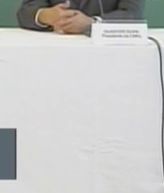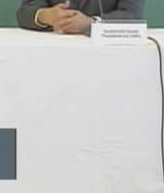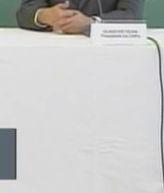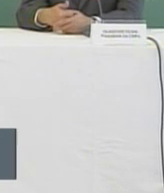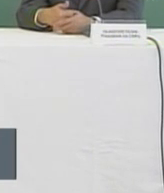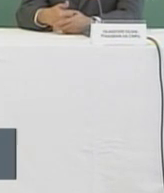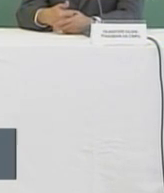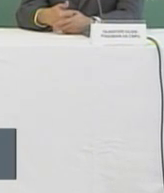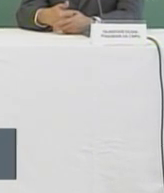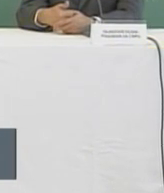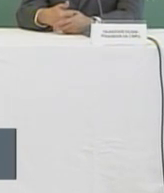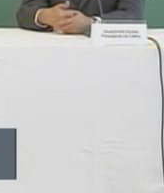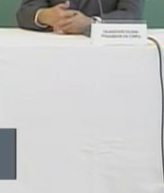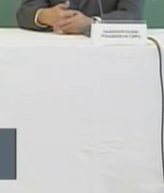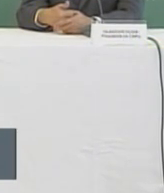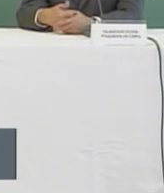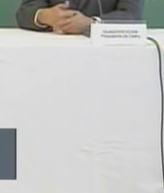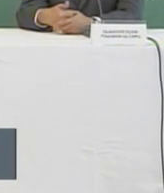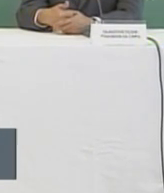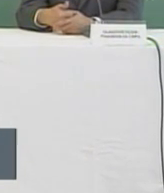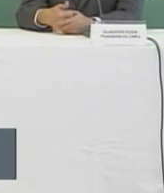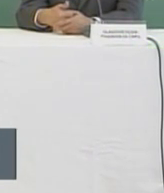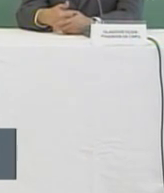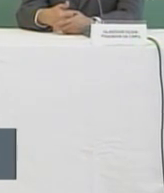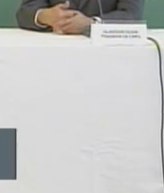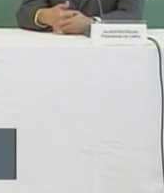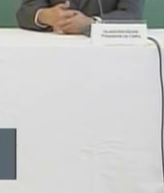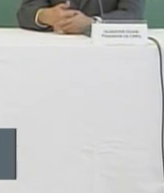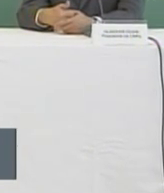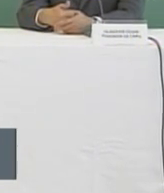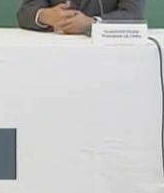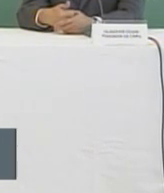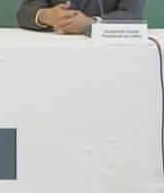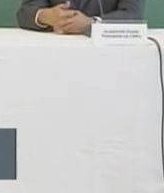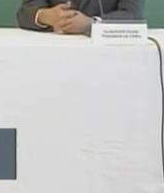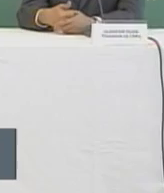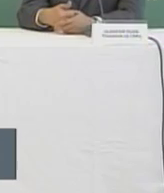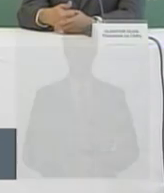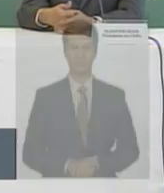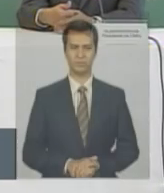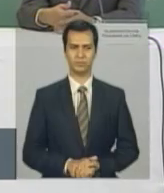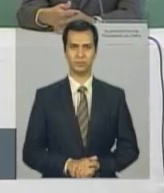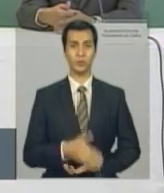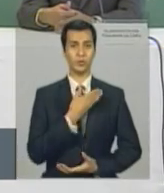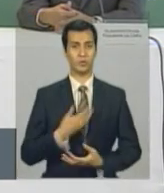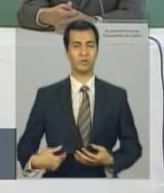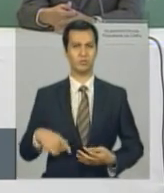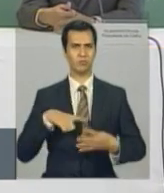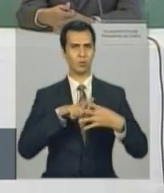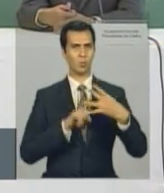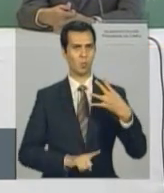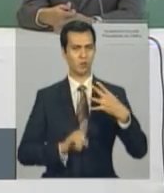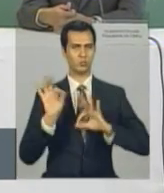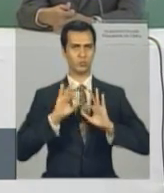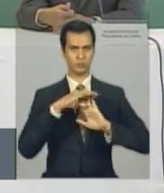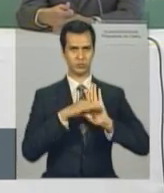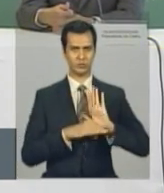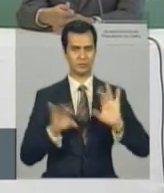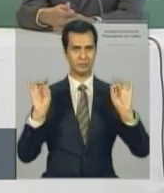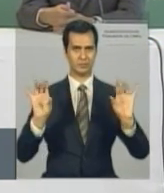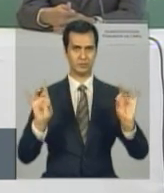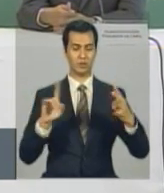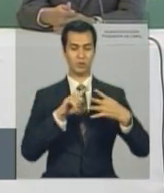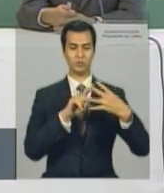Maior, e há um quarto programa que ainda está dependendo de termos uma conversa com os dois ministros para apresentar para ela, que é um programa